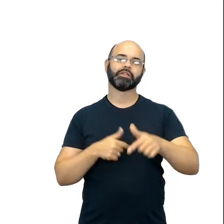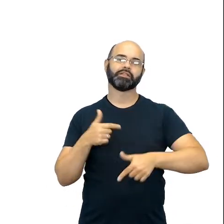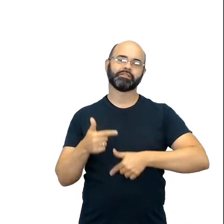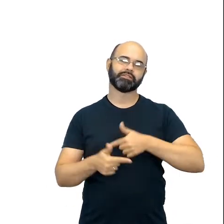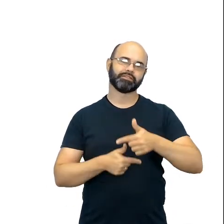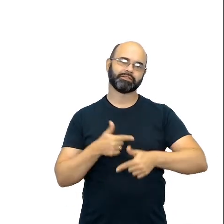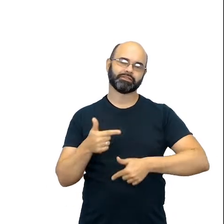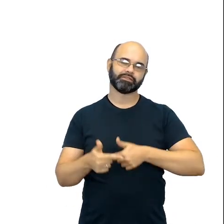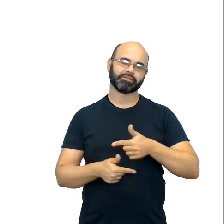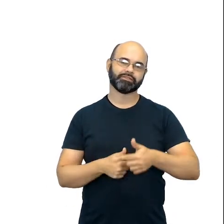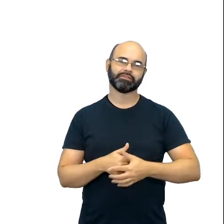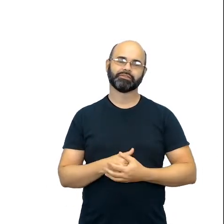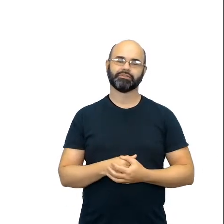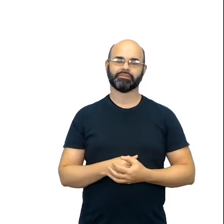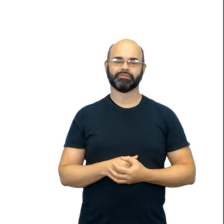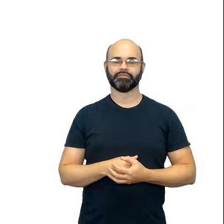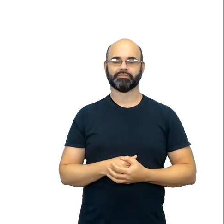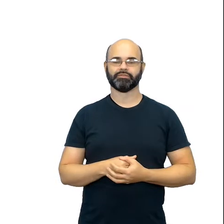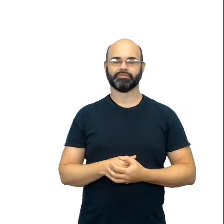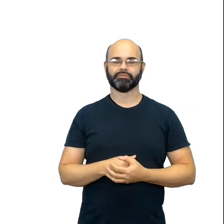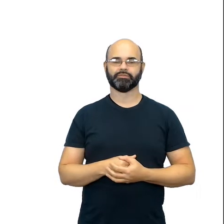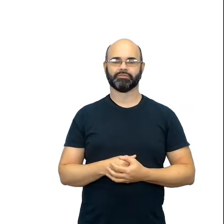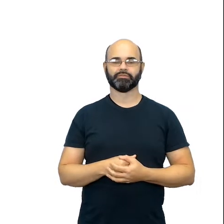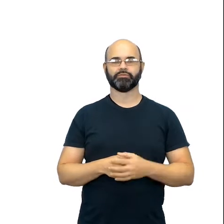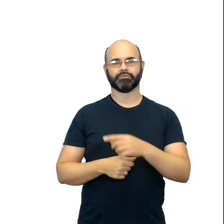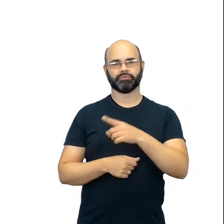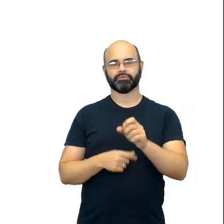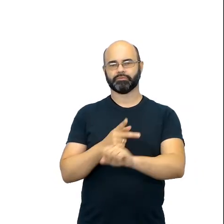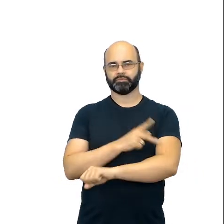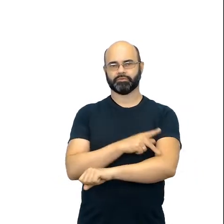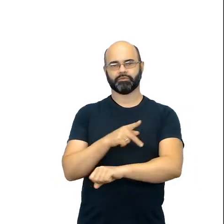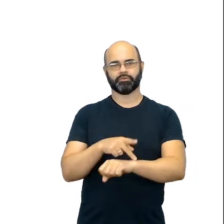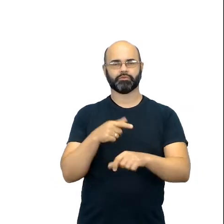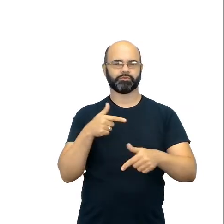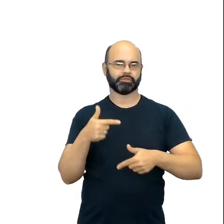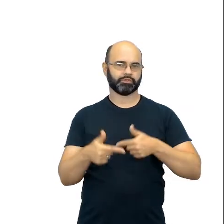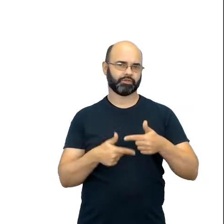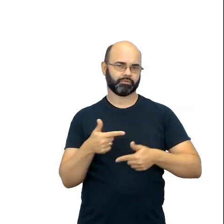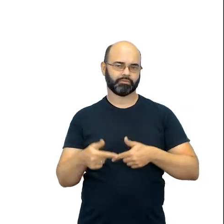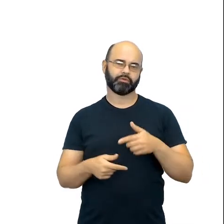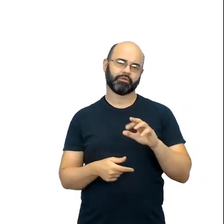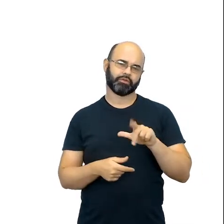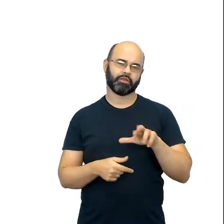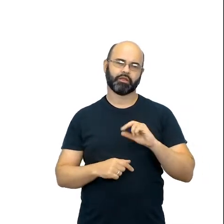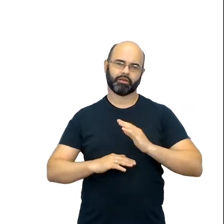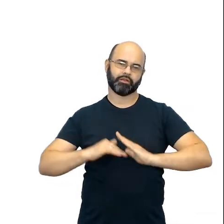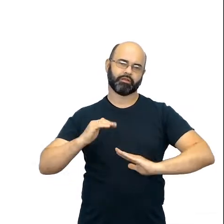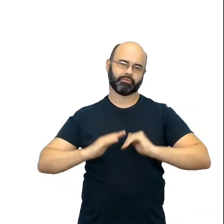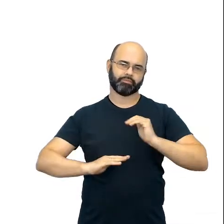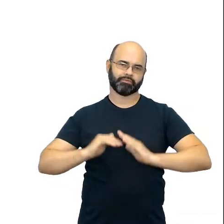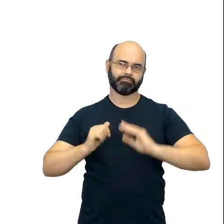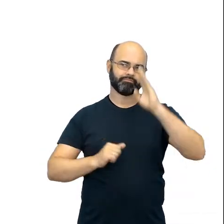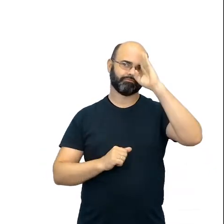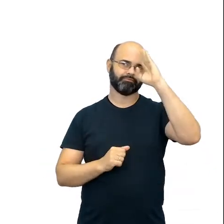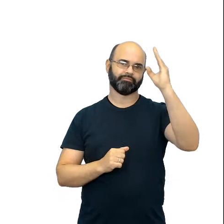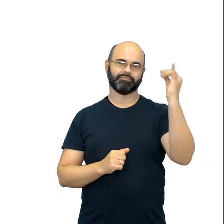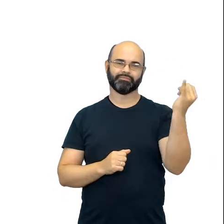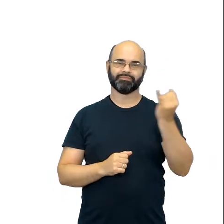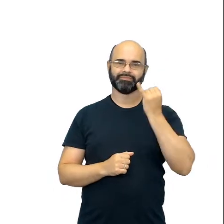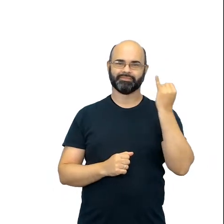no trabalho pedagógico de vocês, mas, claro, que voltado às habilidades essenciais.